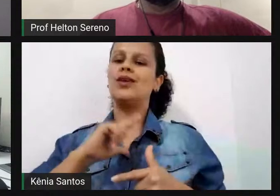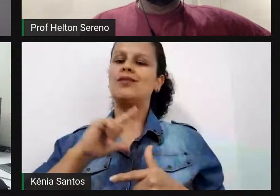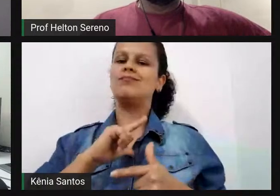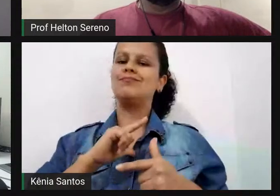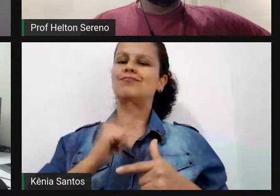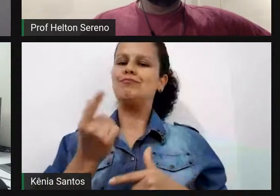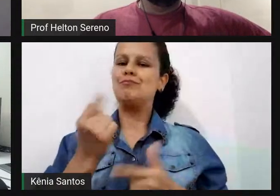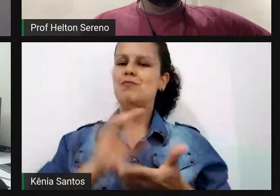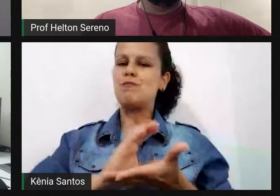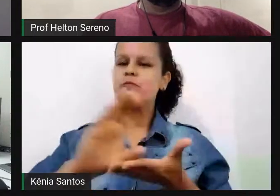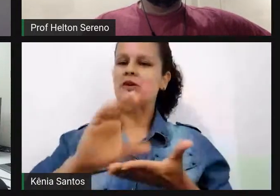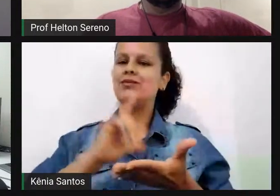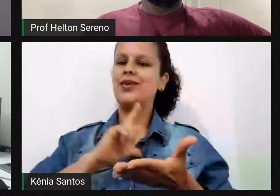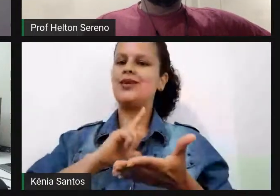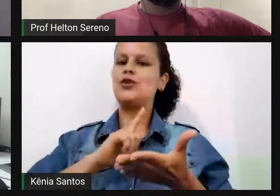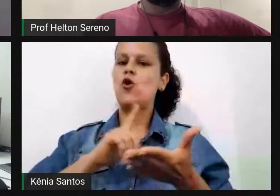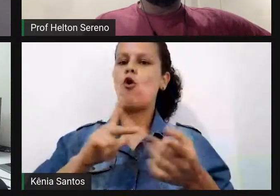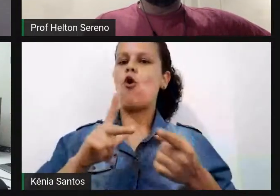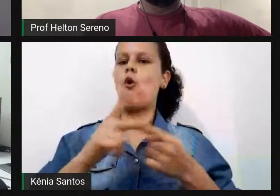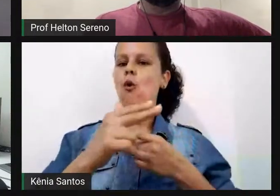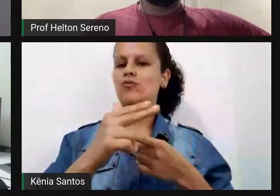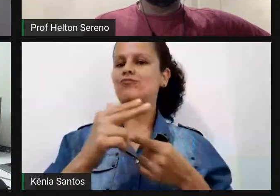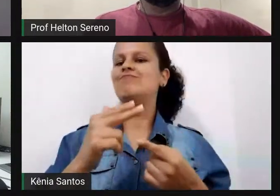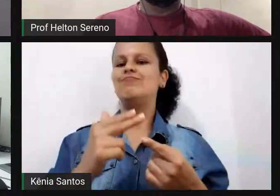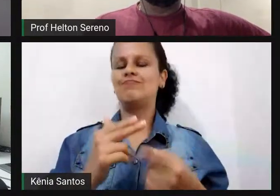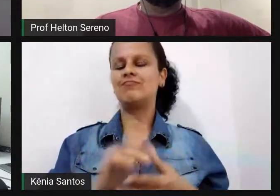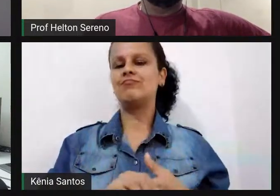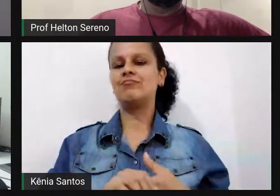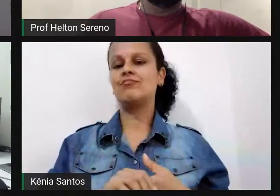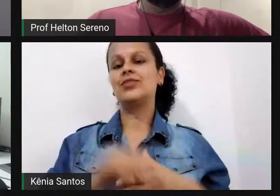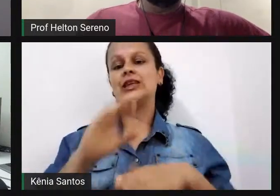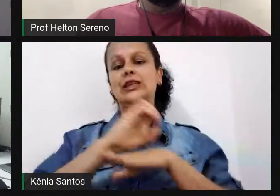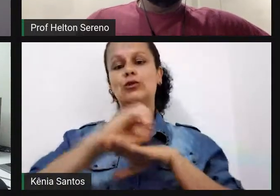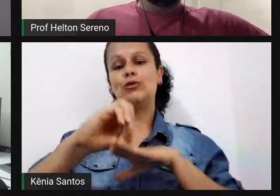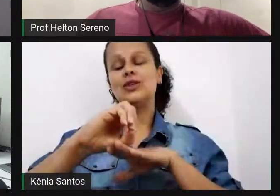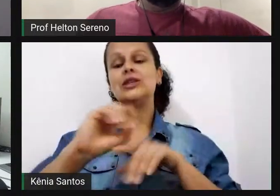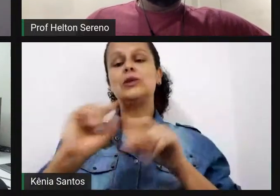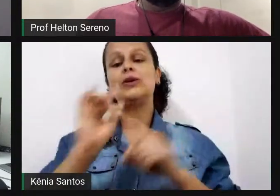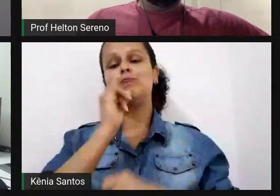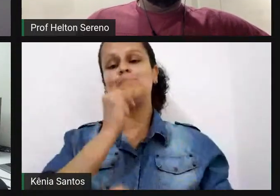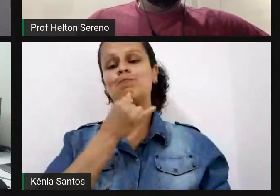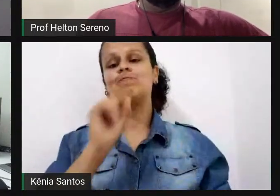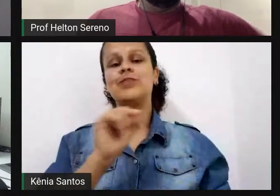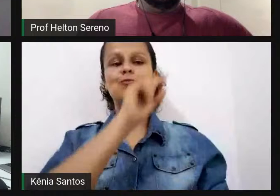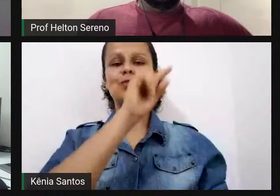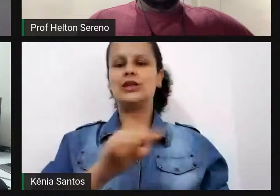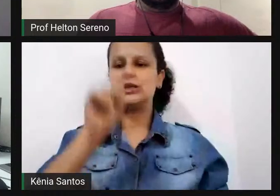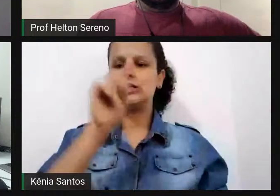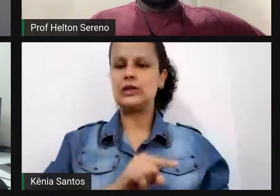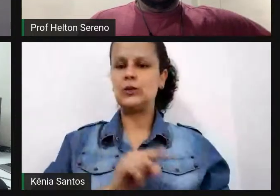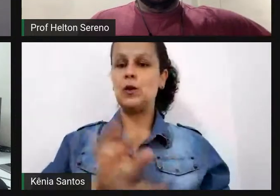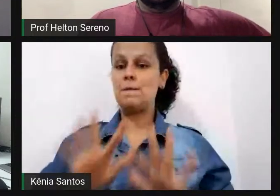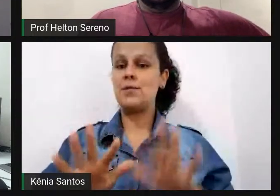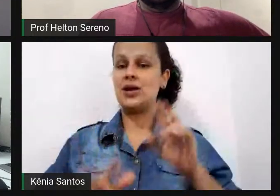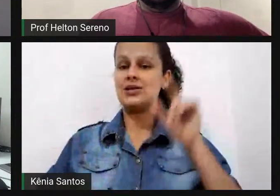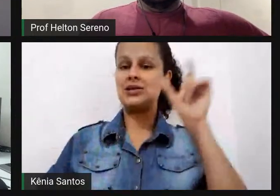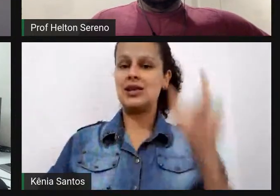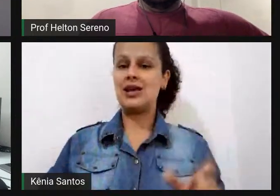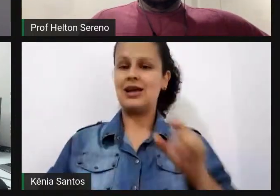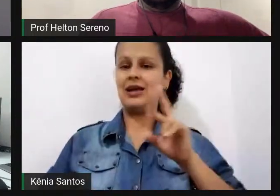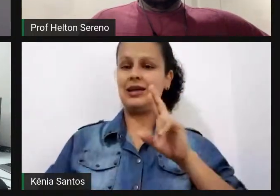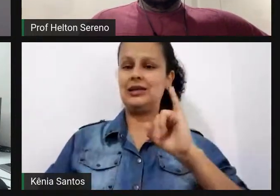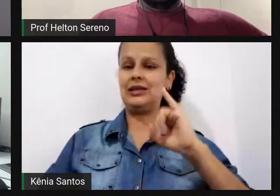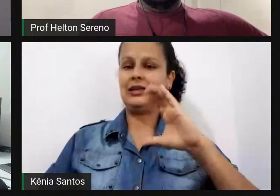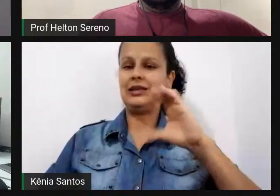naquela época já, e as últimas oficinas tiveram que ser canceladas. Mas o Ricardo, ele não desistiu, e ainda